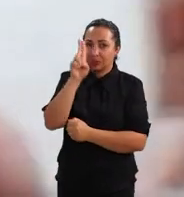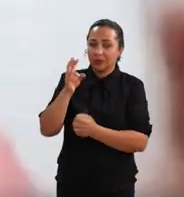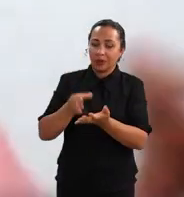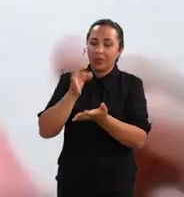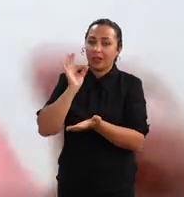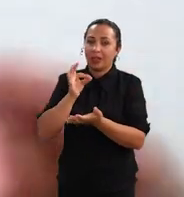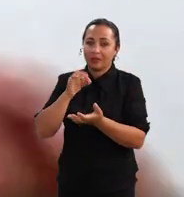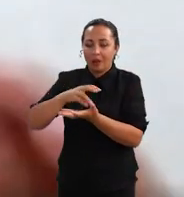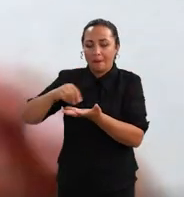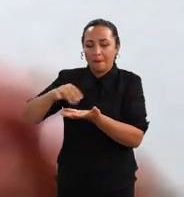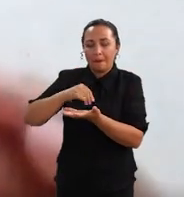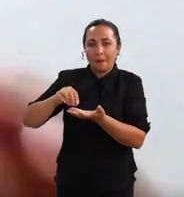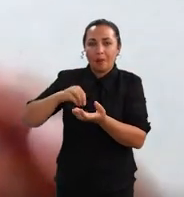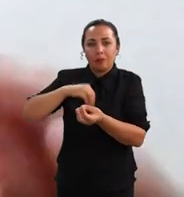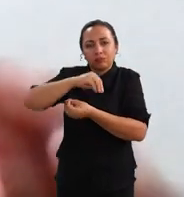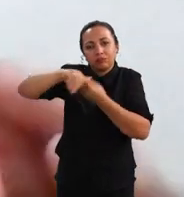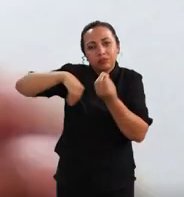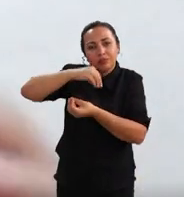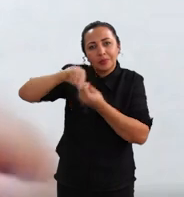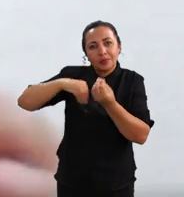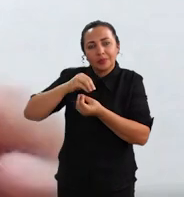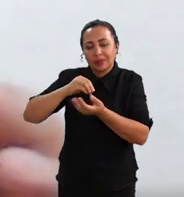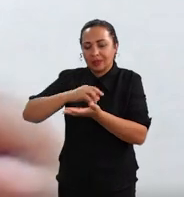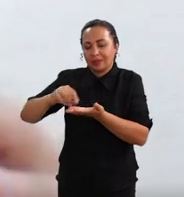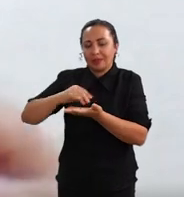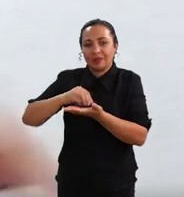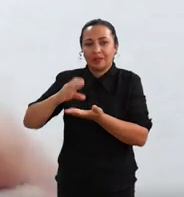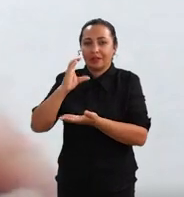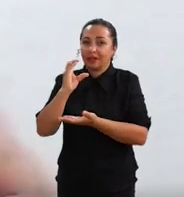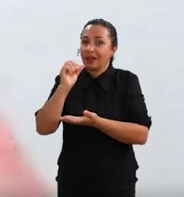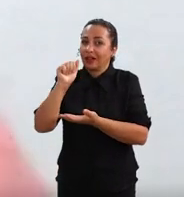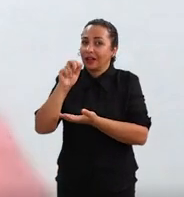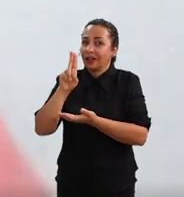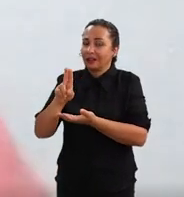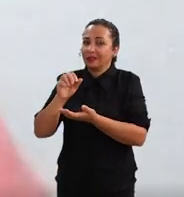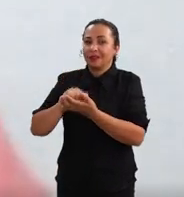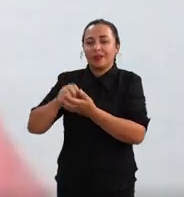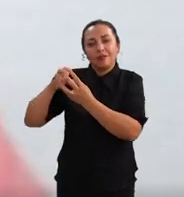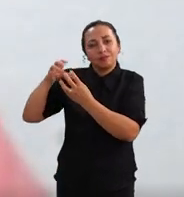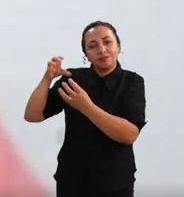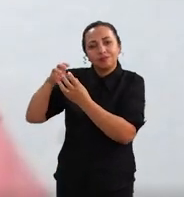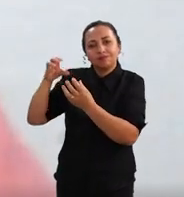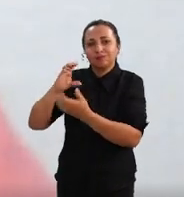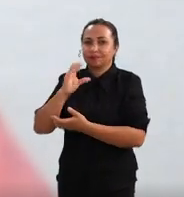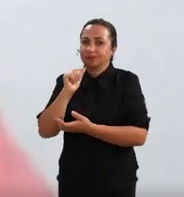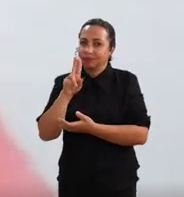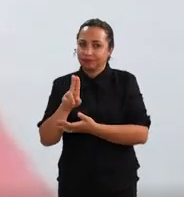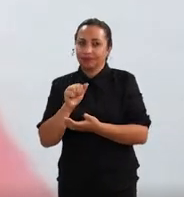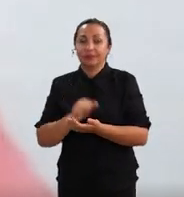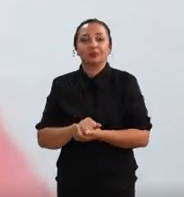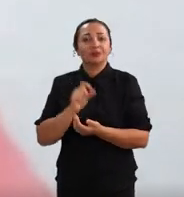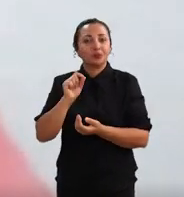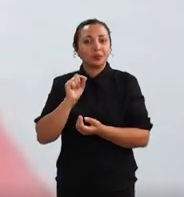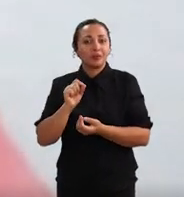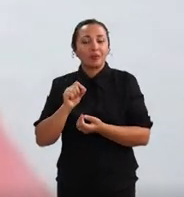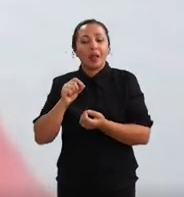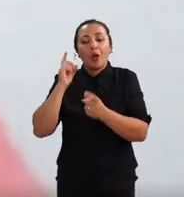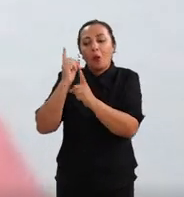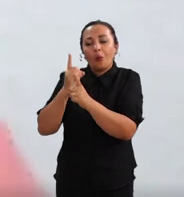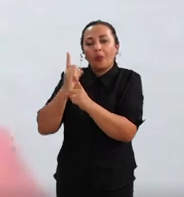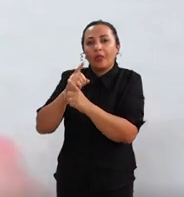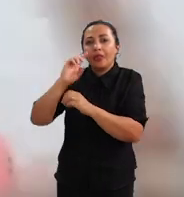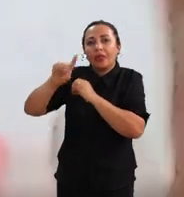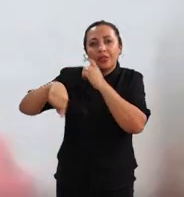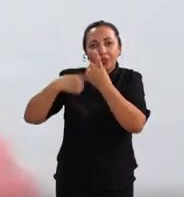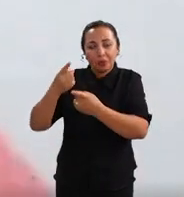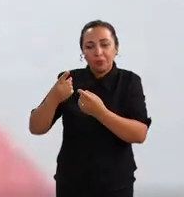do café em pó misturado com o farelo do cacau. O que é esse farelo do cacau? Esse farelo é obtido